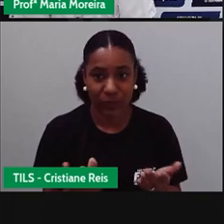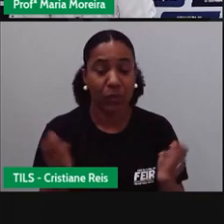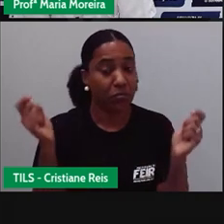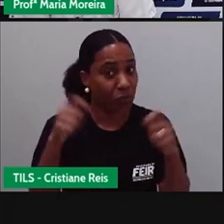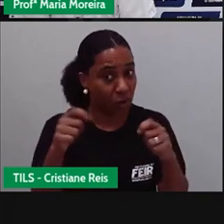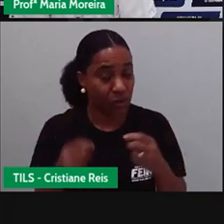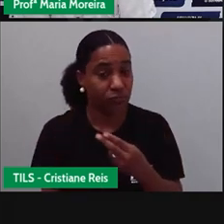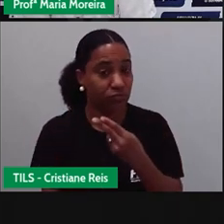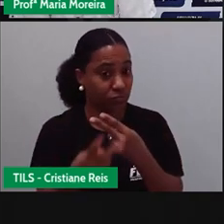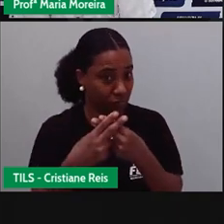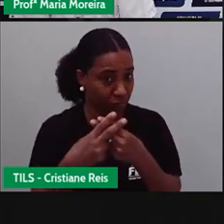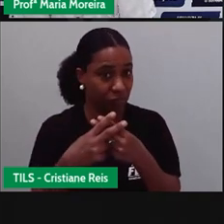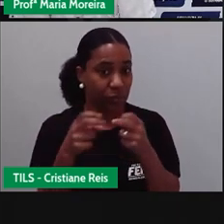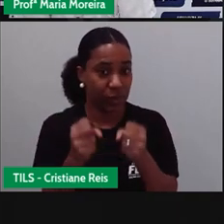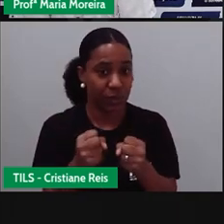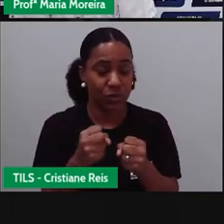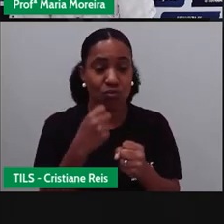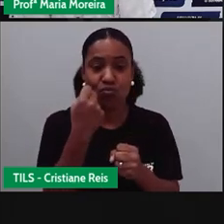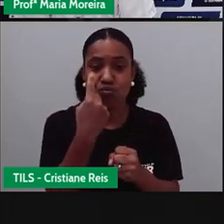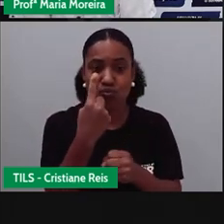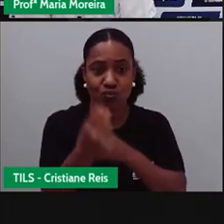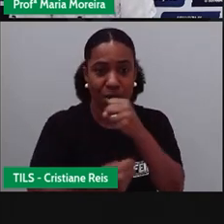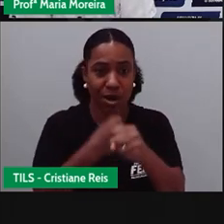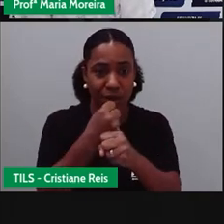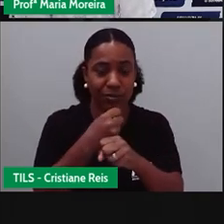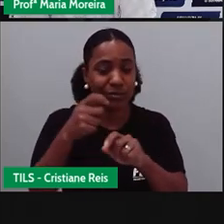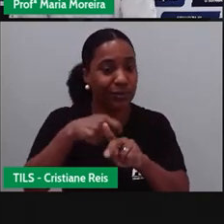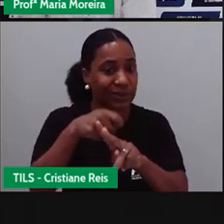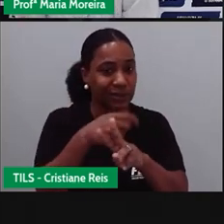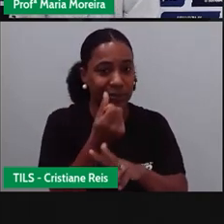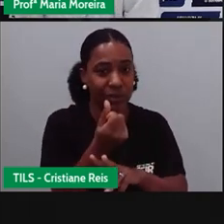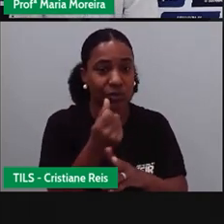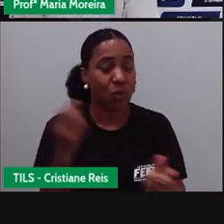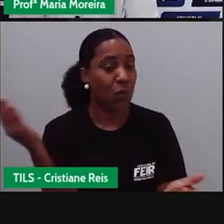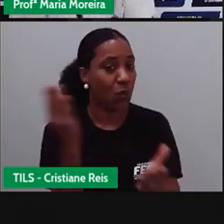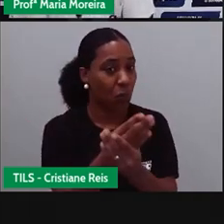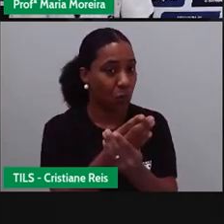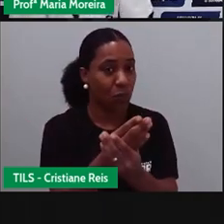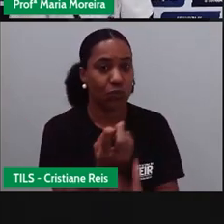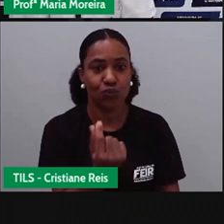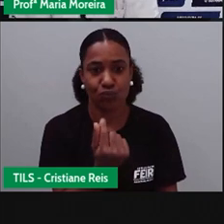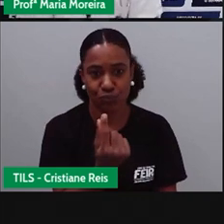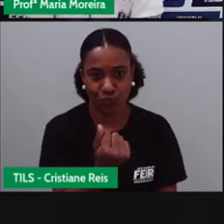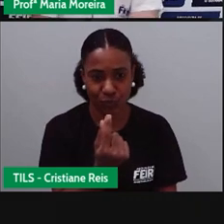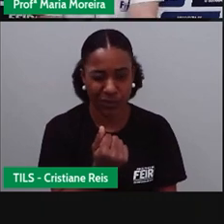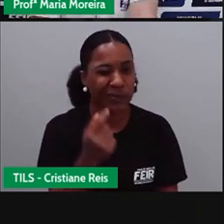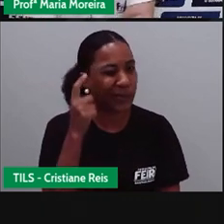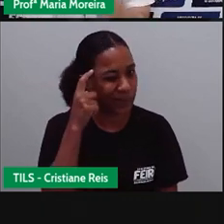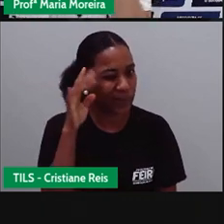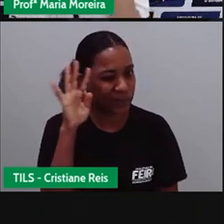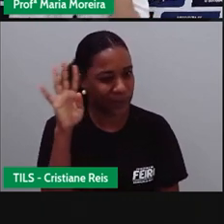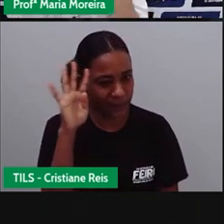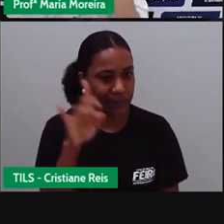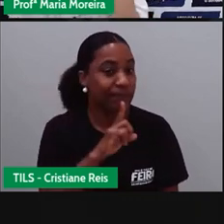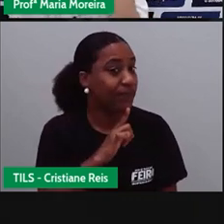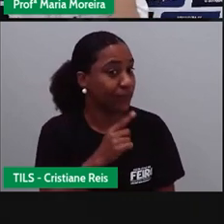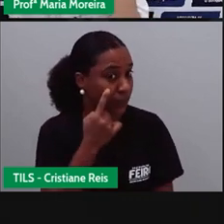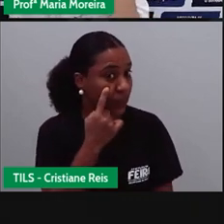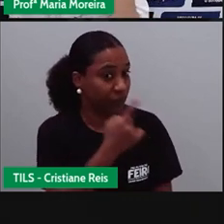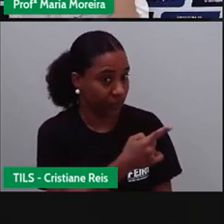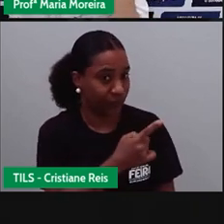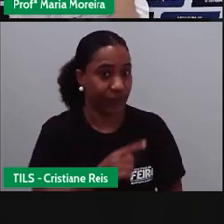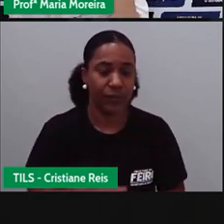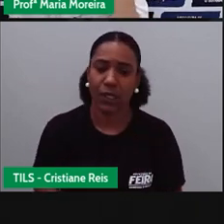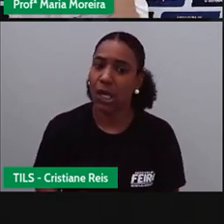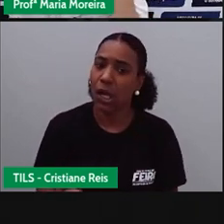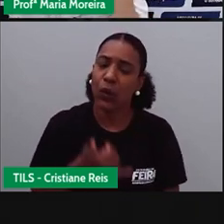um a seis meses ou multa. Então, para e pensa aqui comigo. Vamos pensar, certo, Cris? Ligo para o SAMU